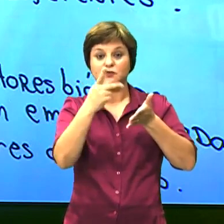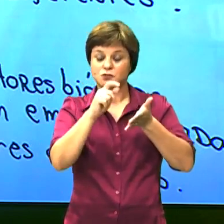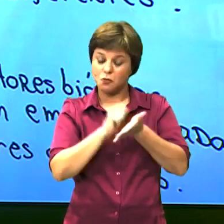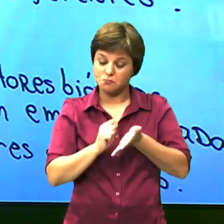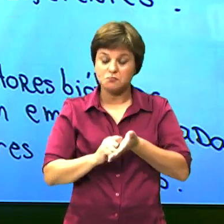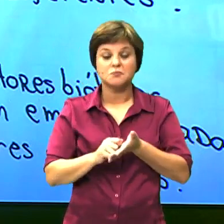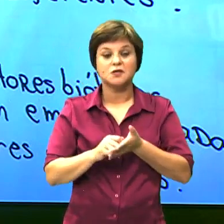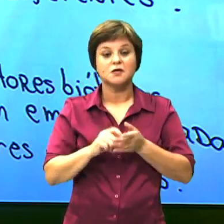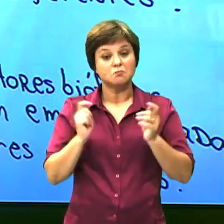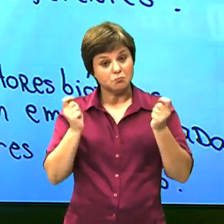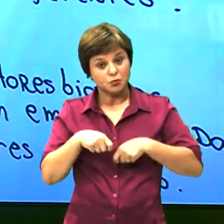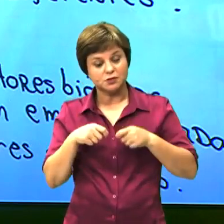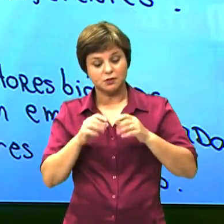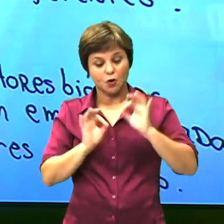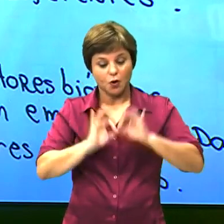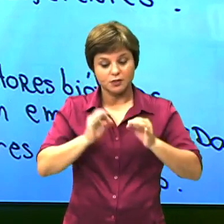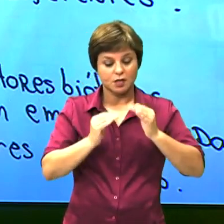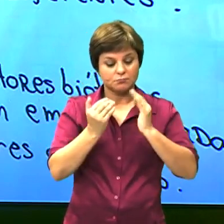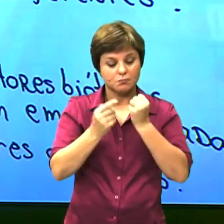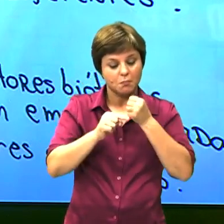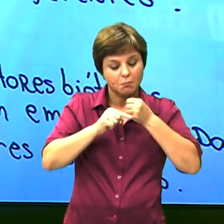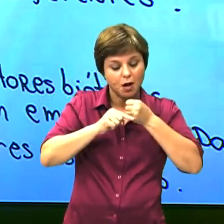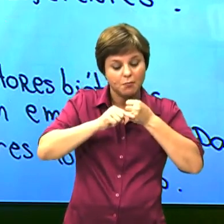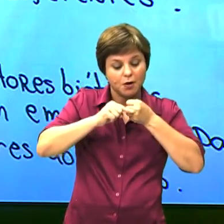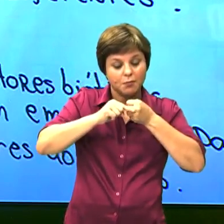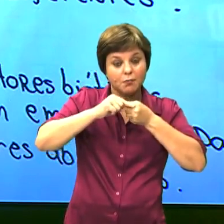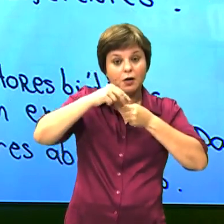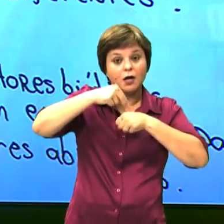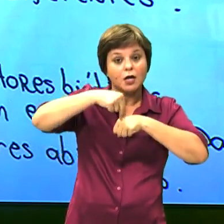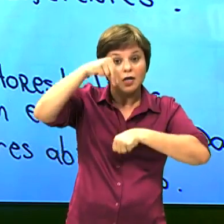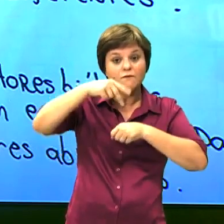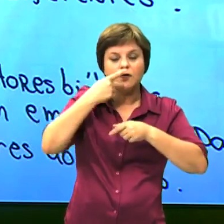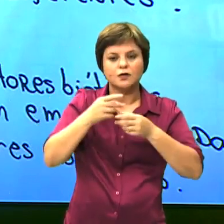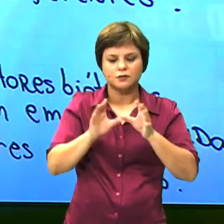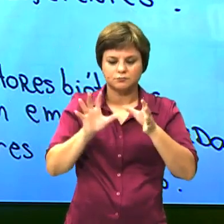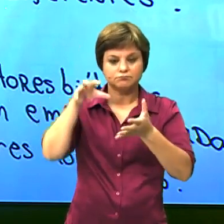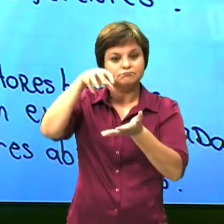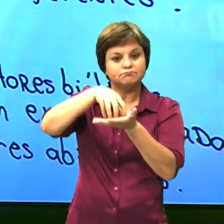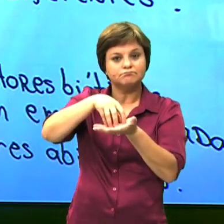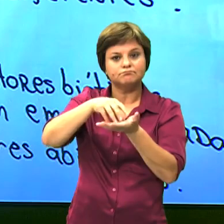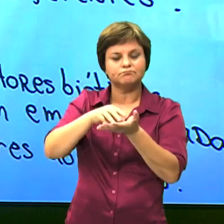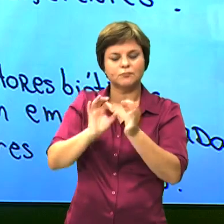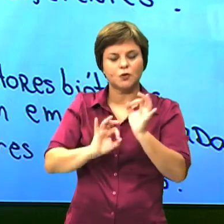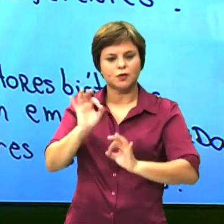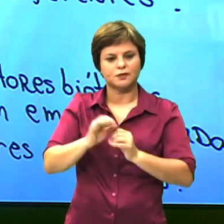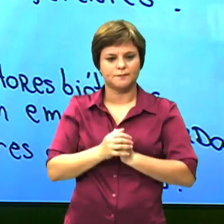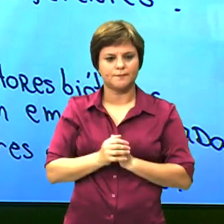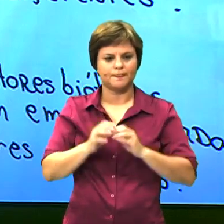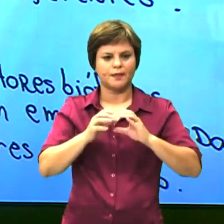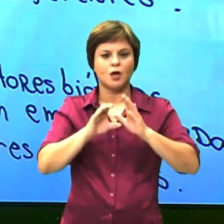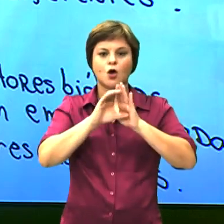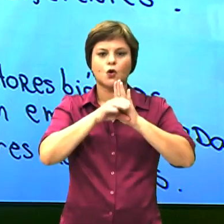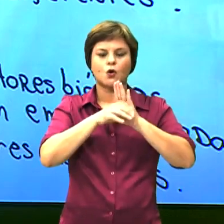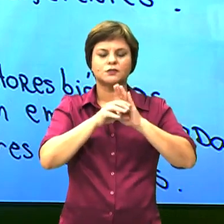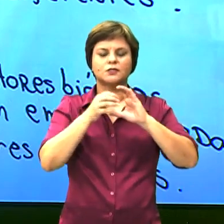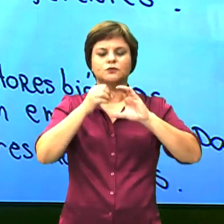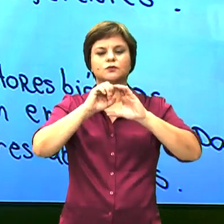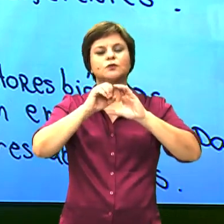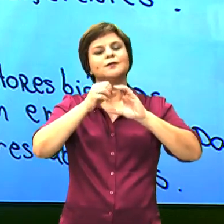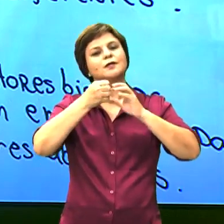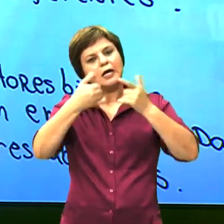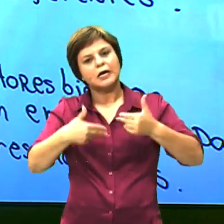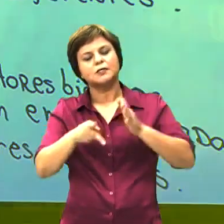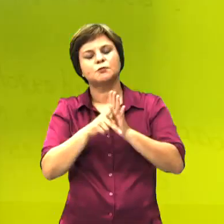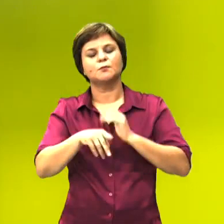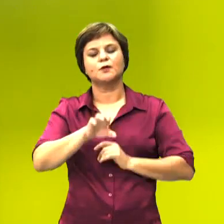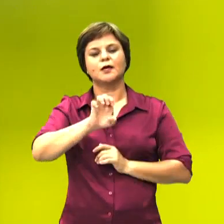caderno, colocando o nível de organização centralizado. Veja, galerinha, conceito de espécie aqui que tem, e nós